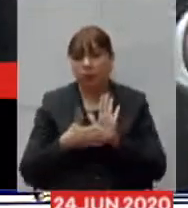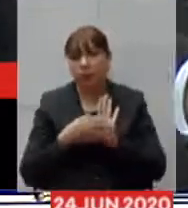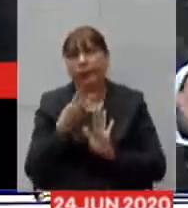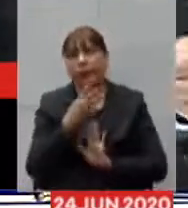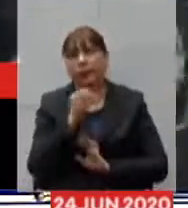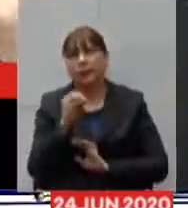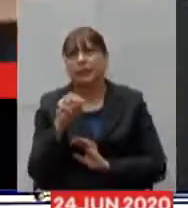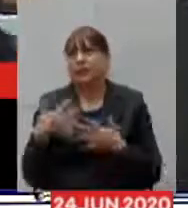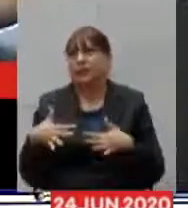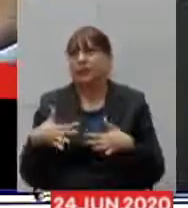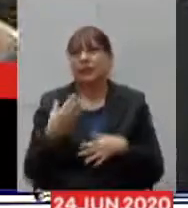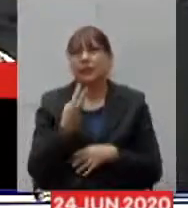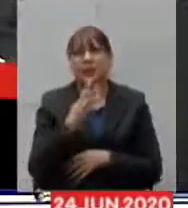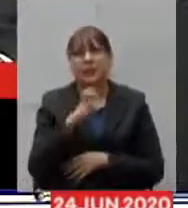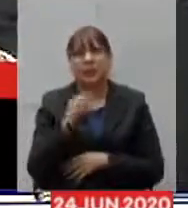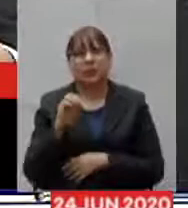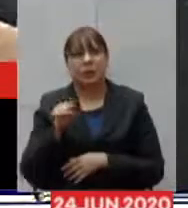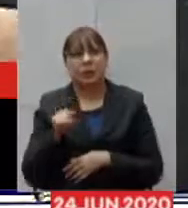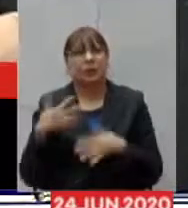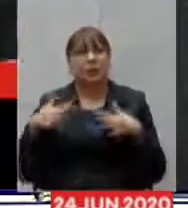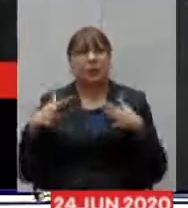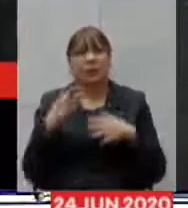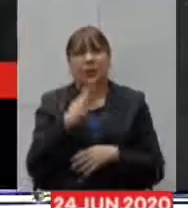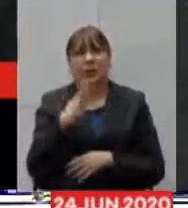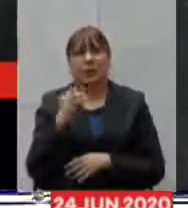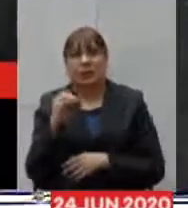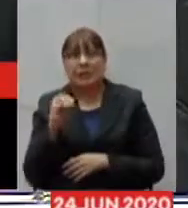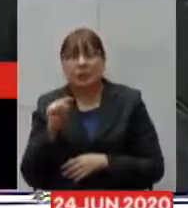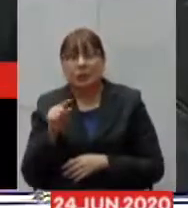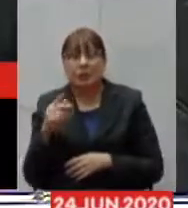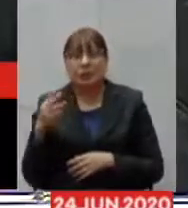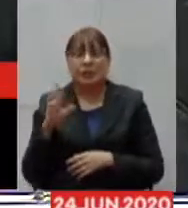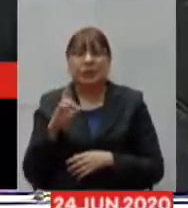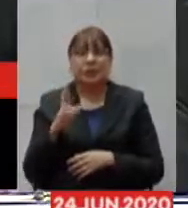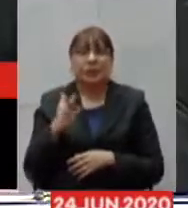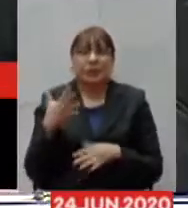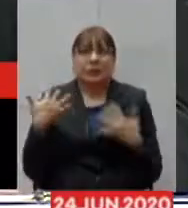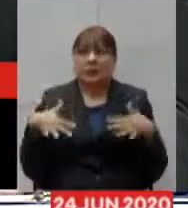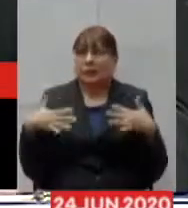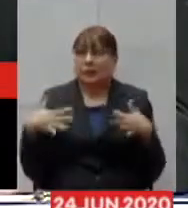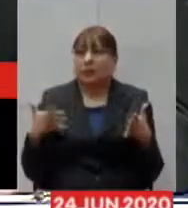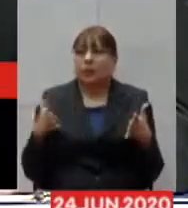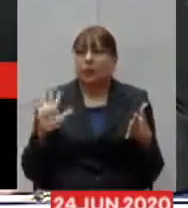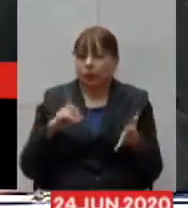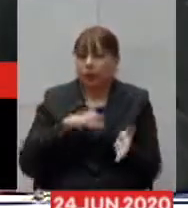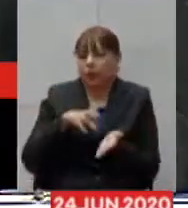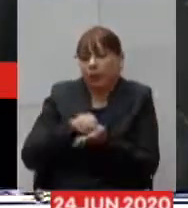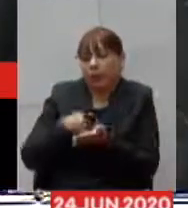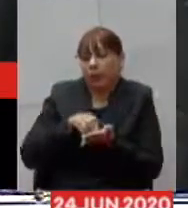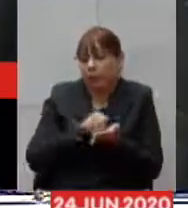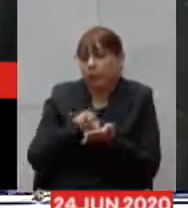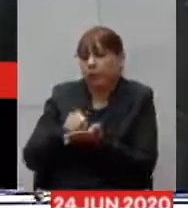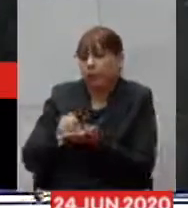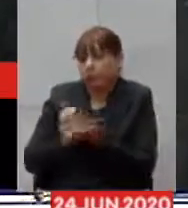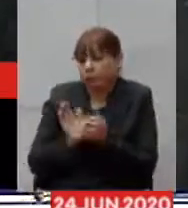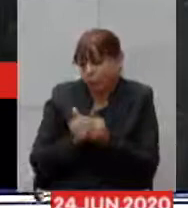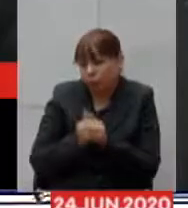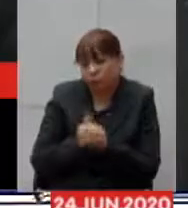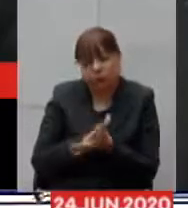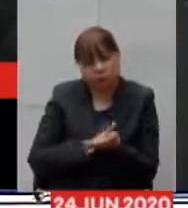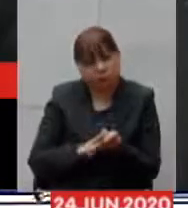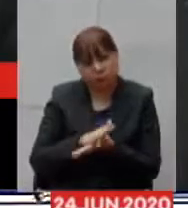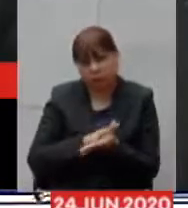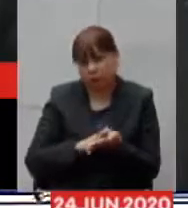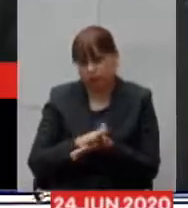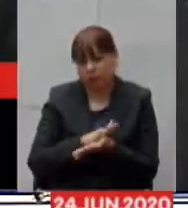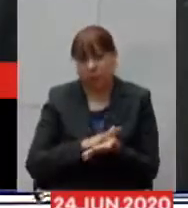250 até 400 mil reais isso tudo está tudo registrado não tem nada escondido o